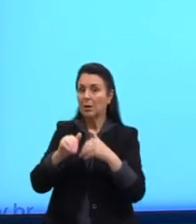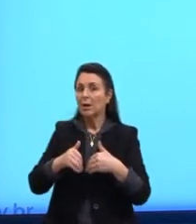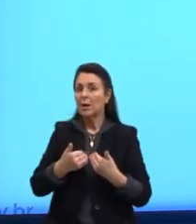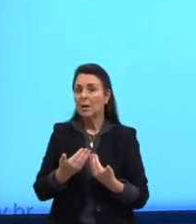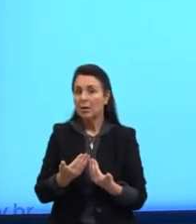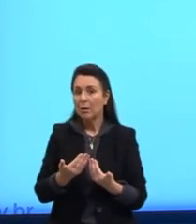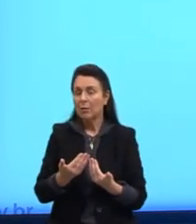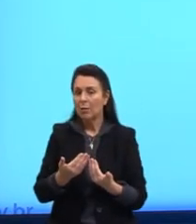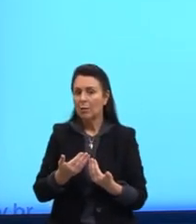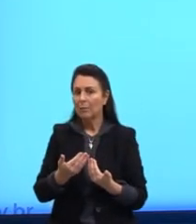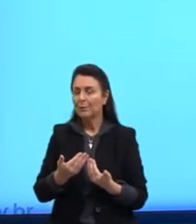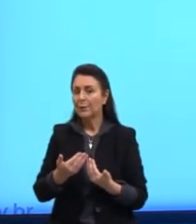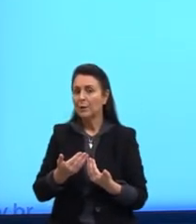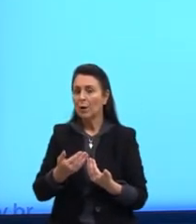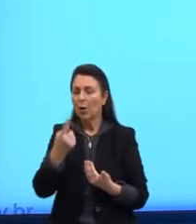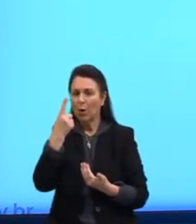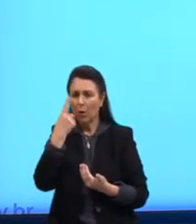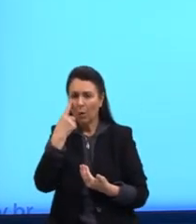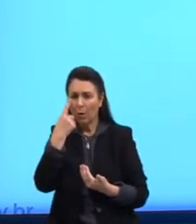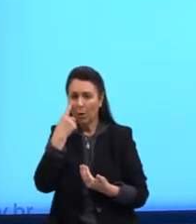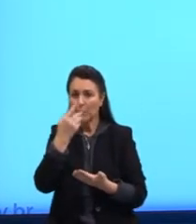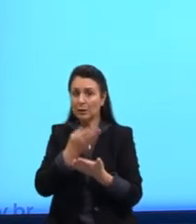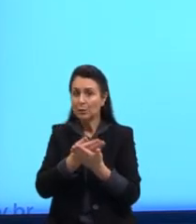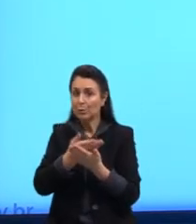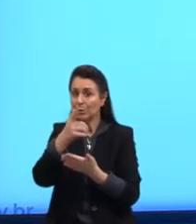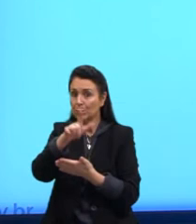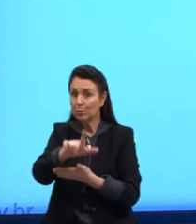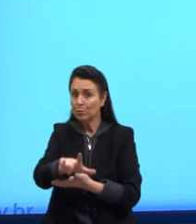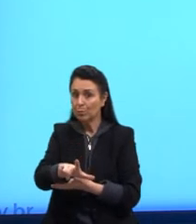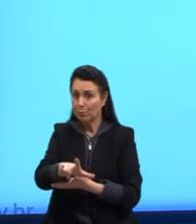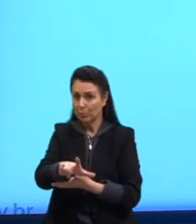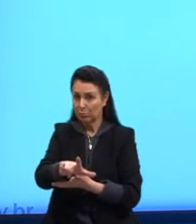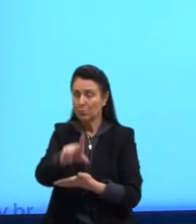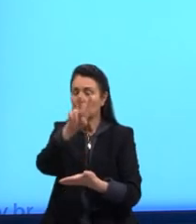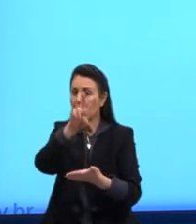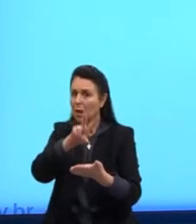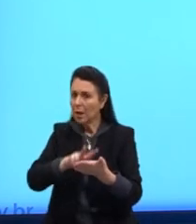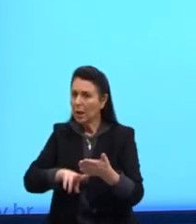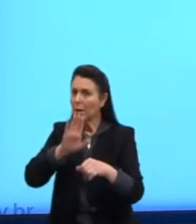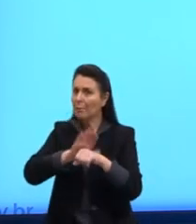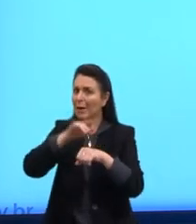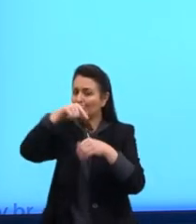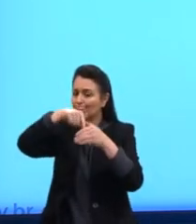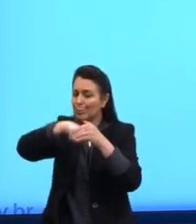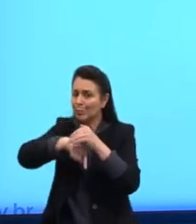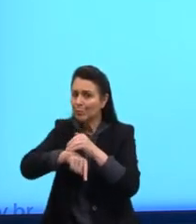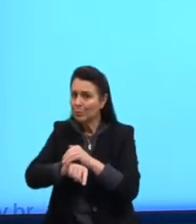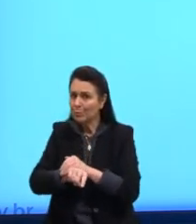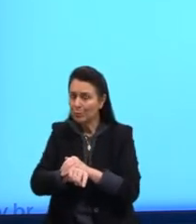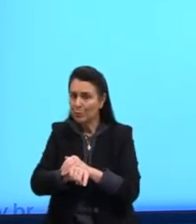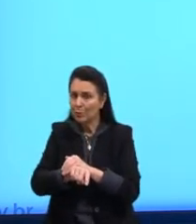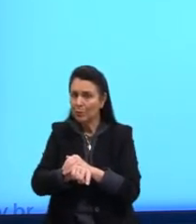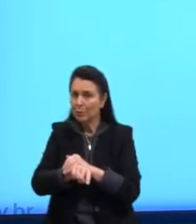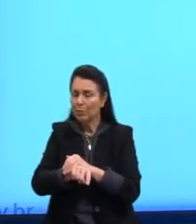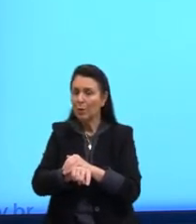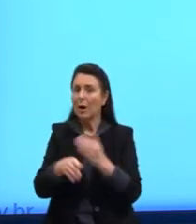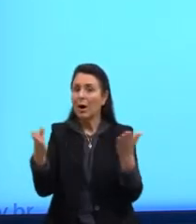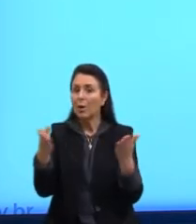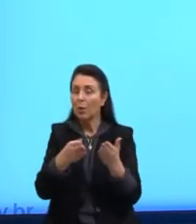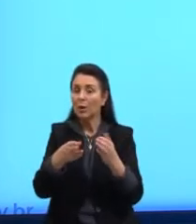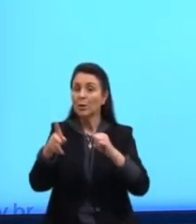Então, observe também esse capítulo, por favor. Deem uma lida mais atenta. E vamos ver, então, aqueles pronomes